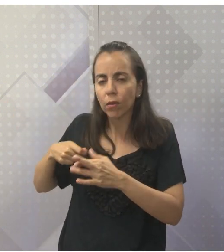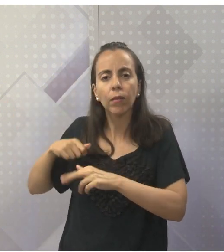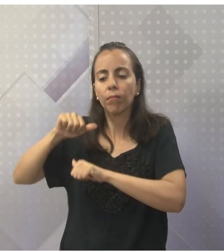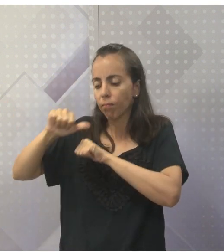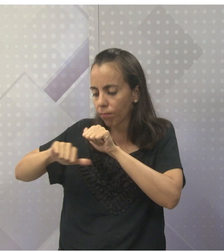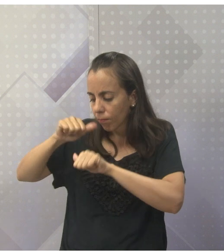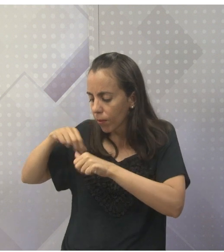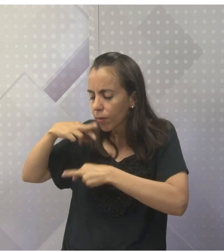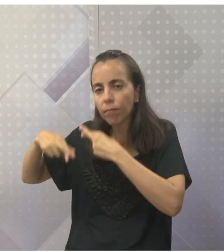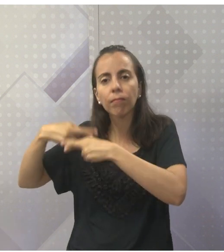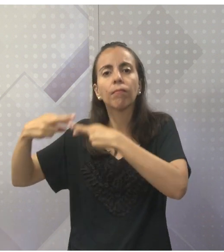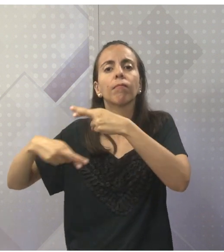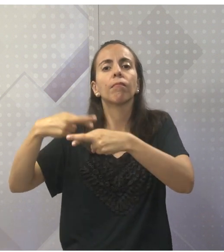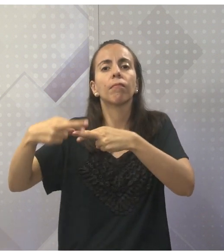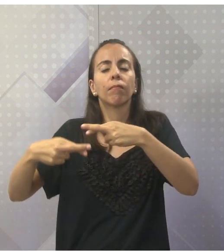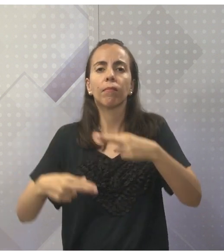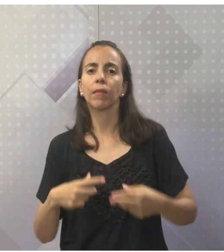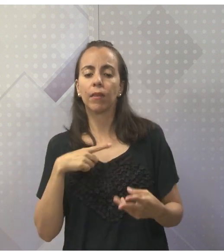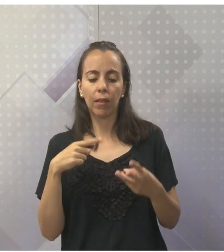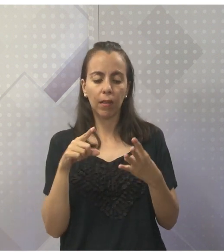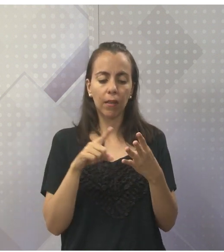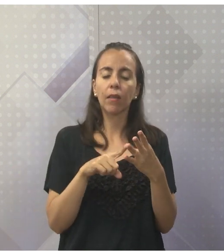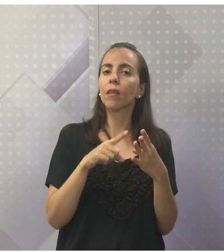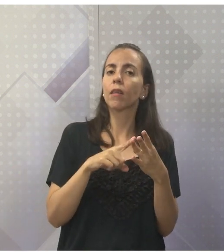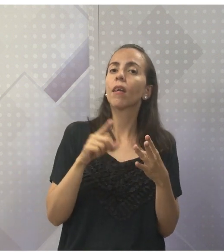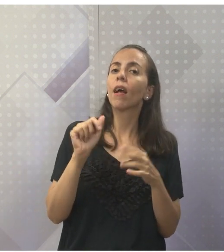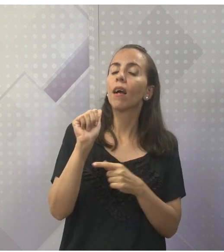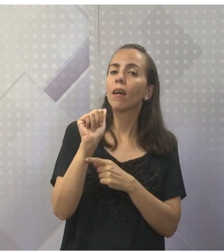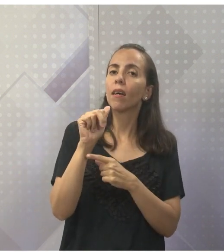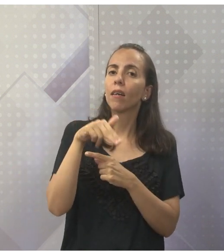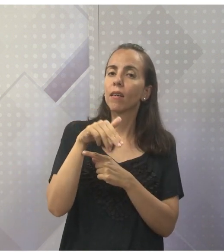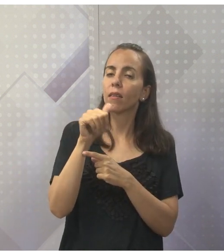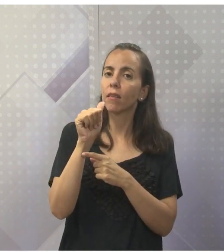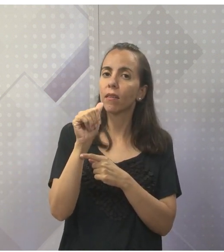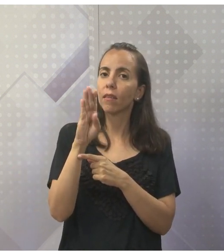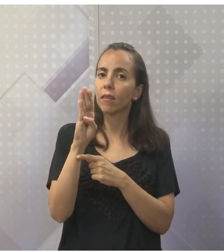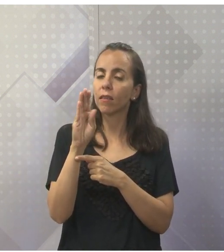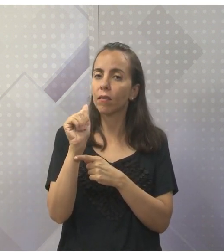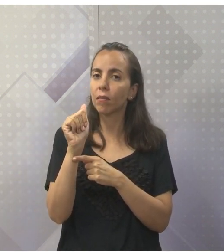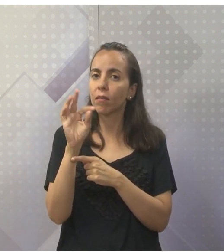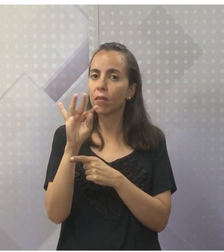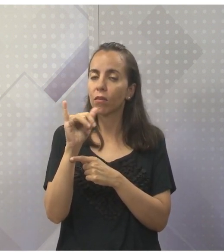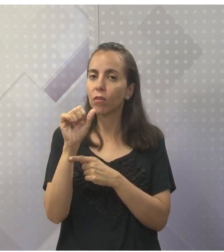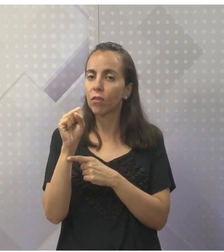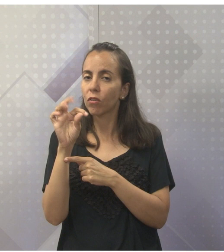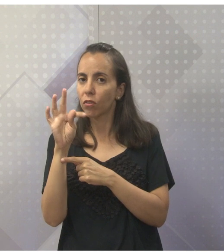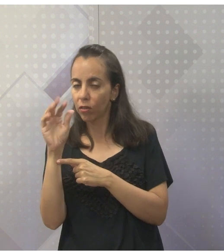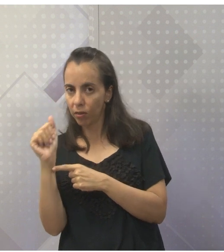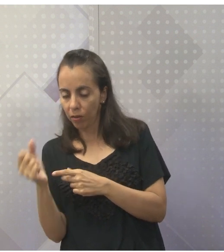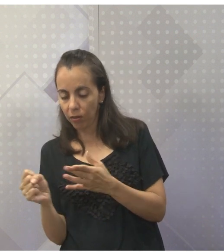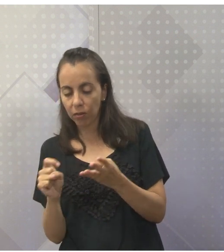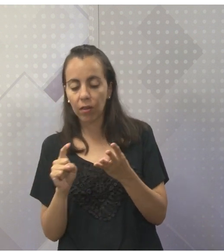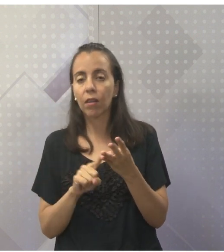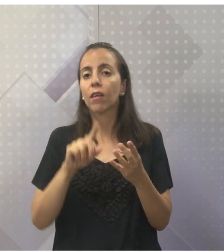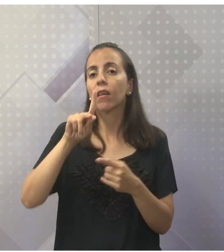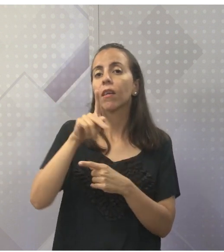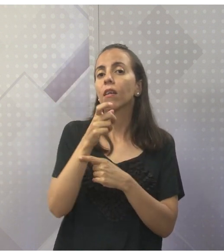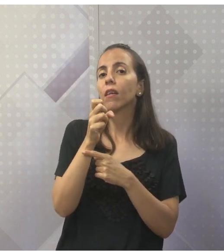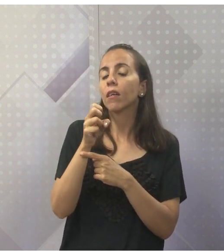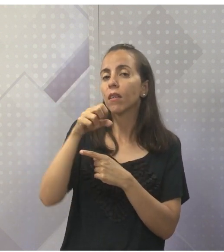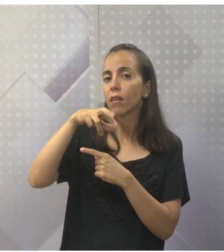Surinque, anabatistas e a reforma radical. E aí vem Henrique VIII, né?